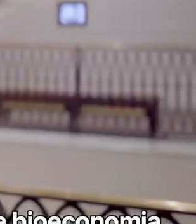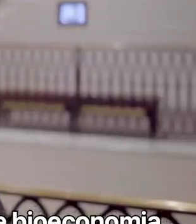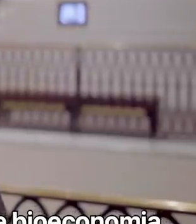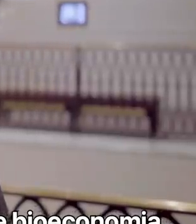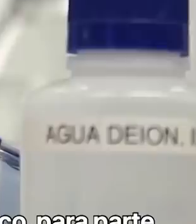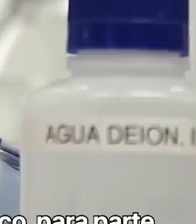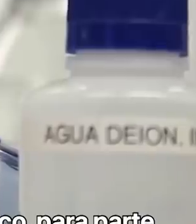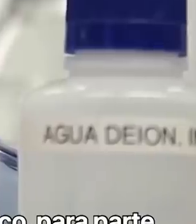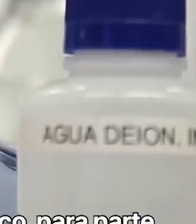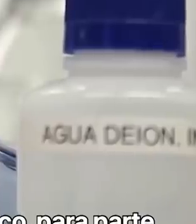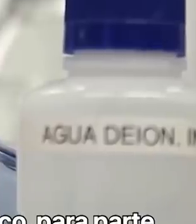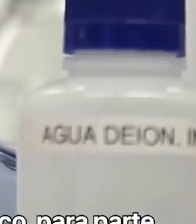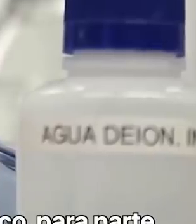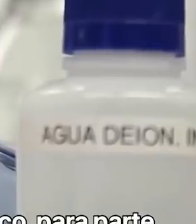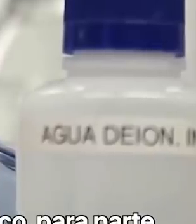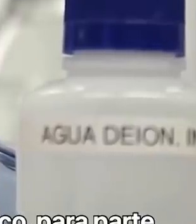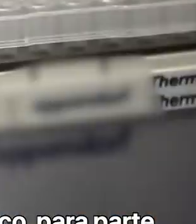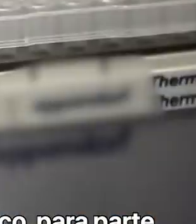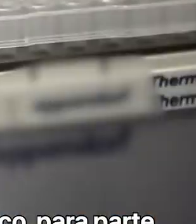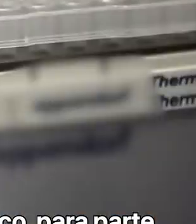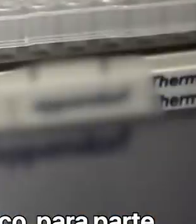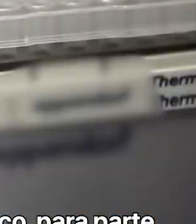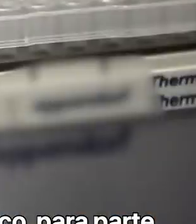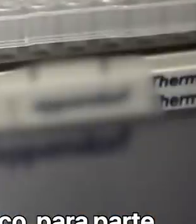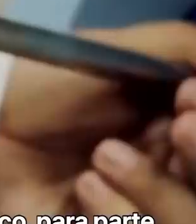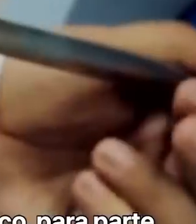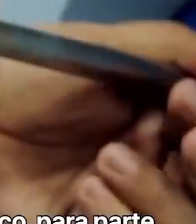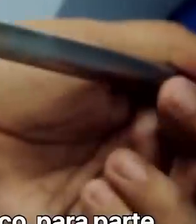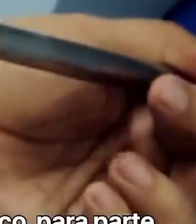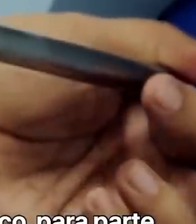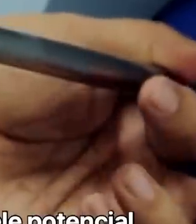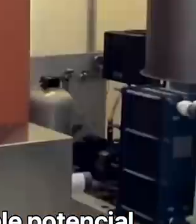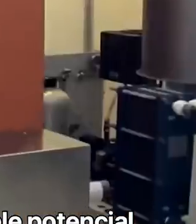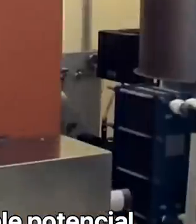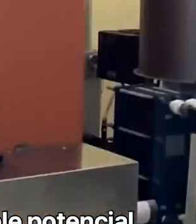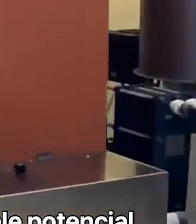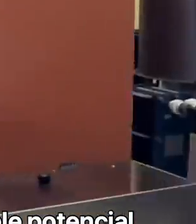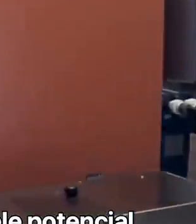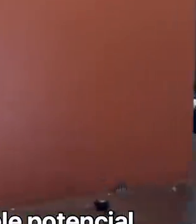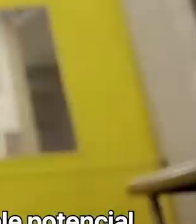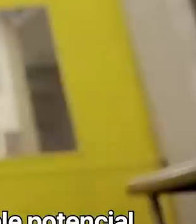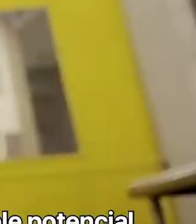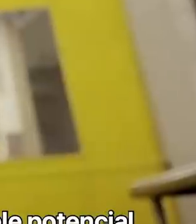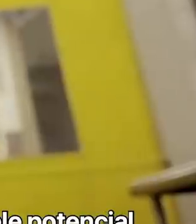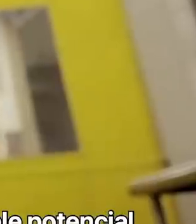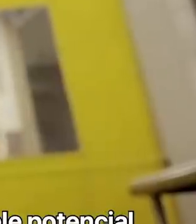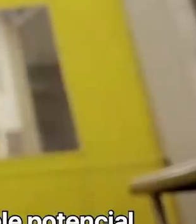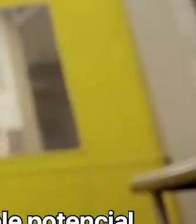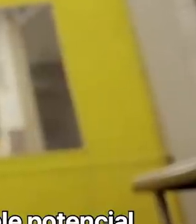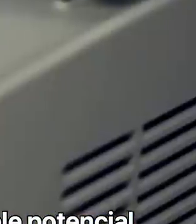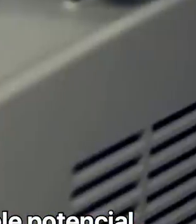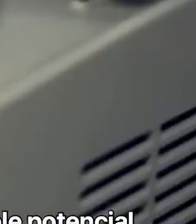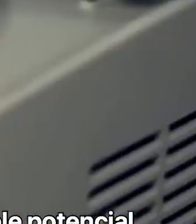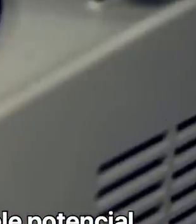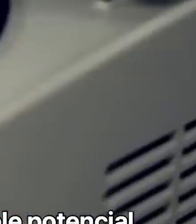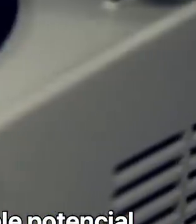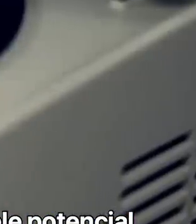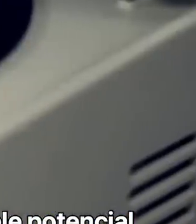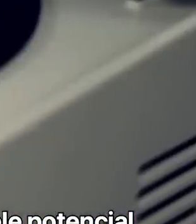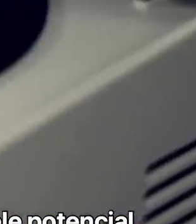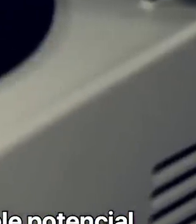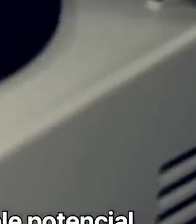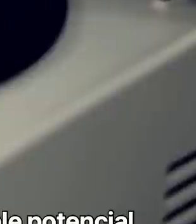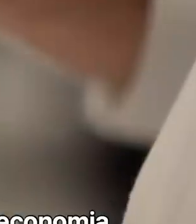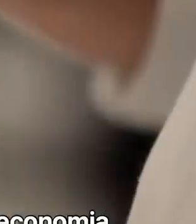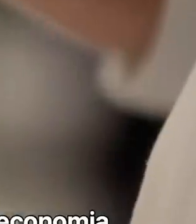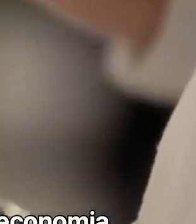bioeconomia, ligada a toda a parte de pesquisa, para o cosmético, para a parte de farmacêutica, toda a indústria ligada com